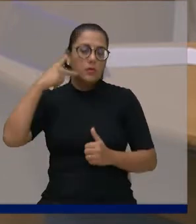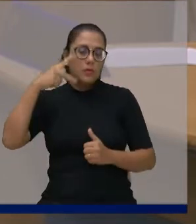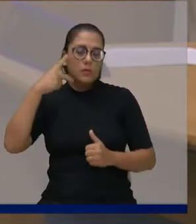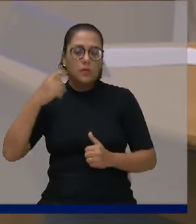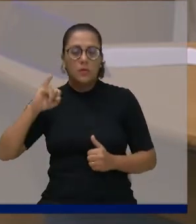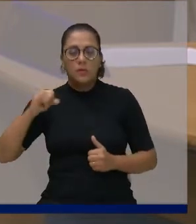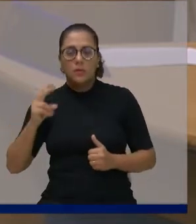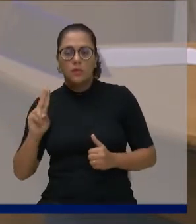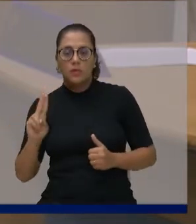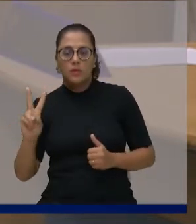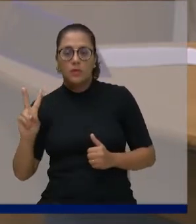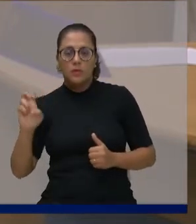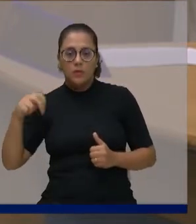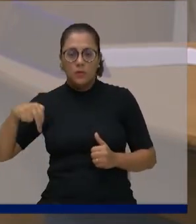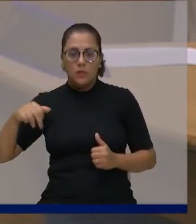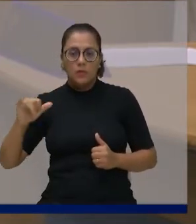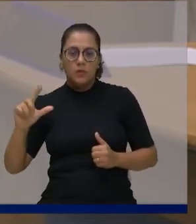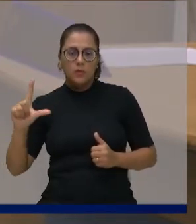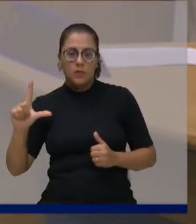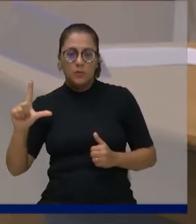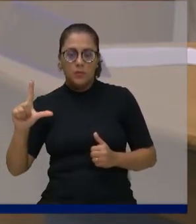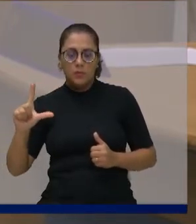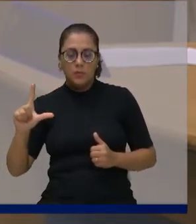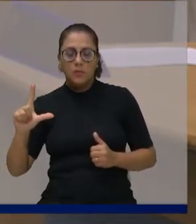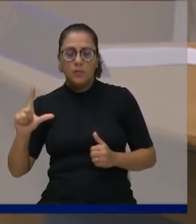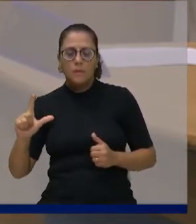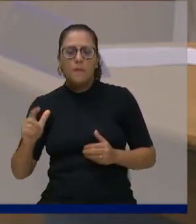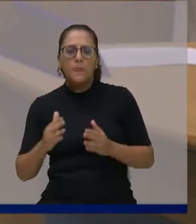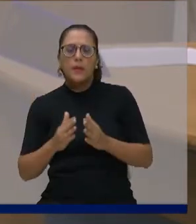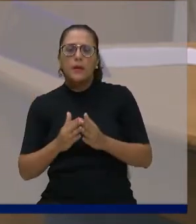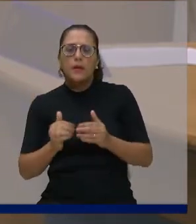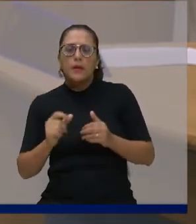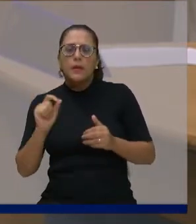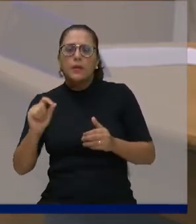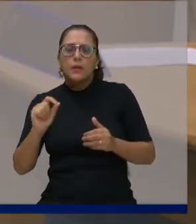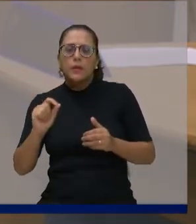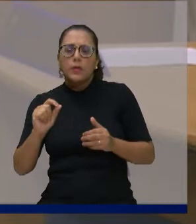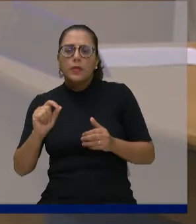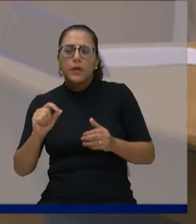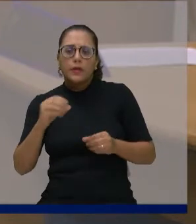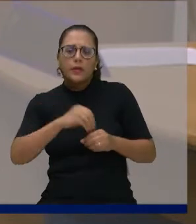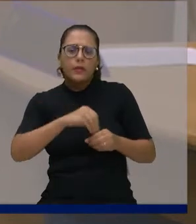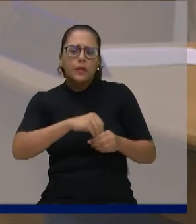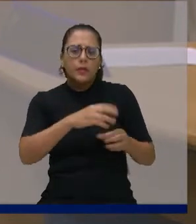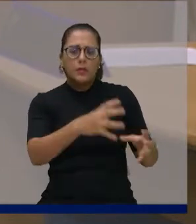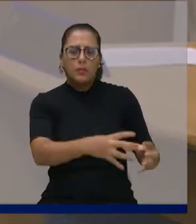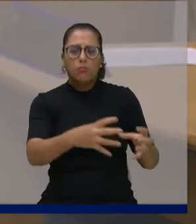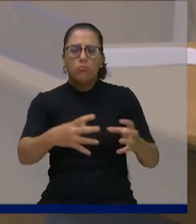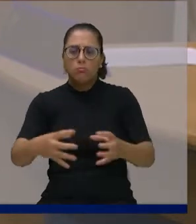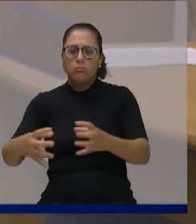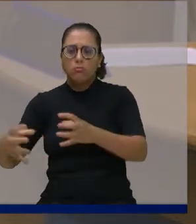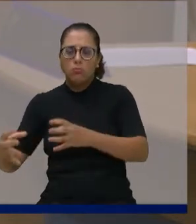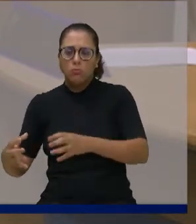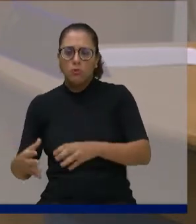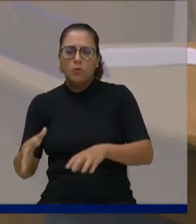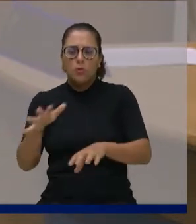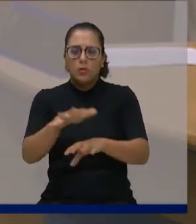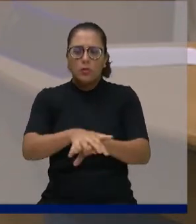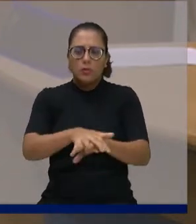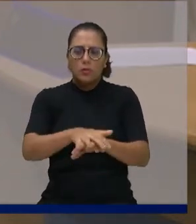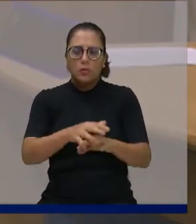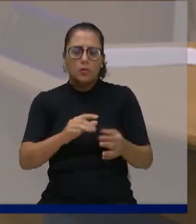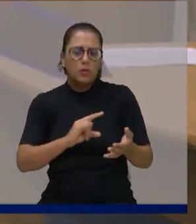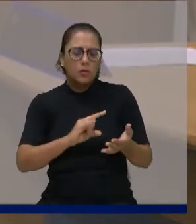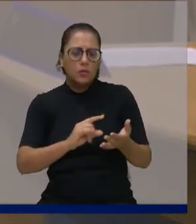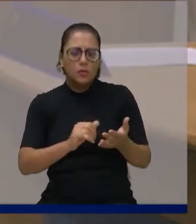Presidente, gostaria de fazer os seguintes pedidos. Votação em bloco, a inclusão de diversos documentos, a